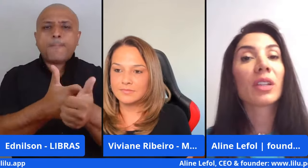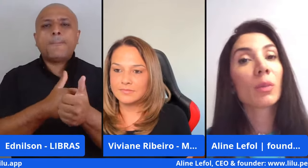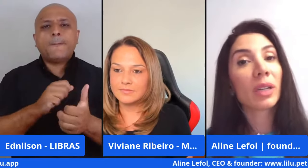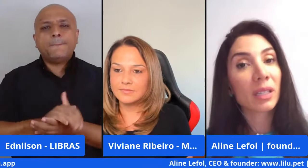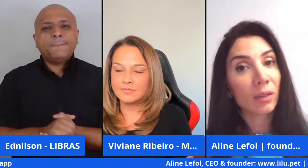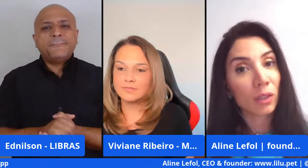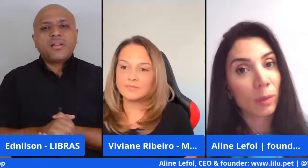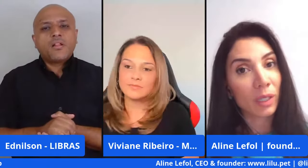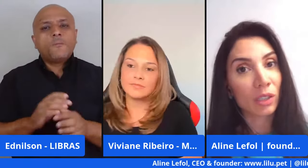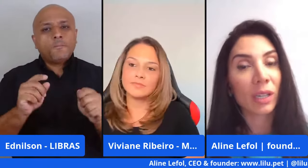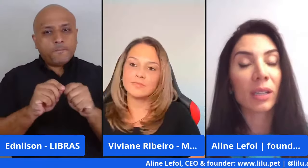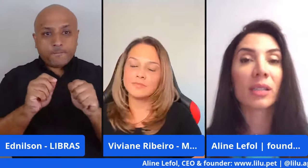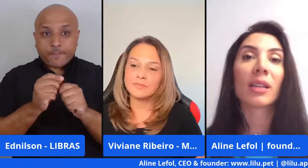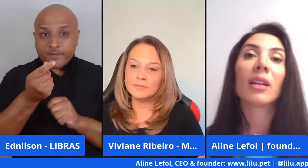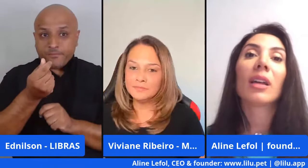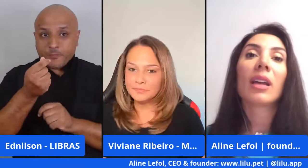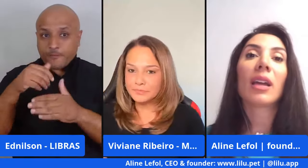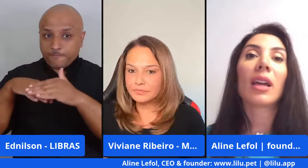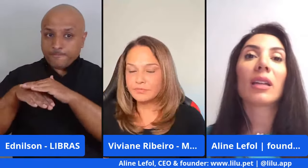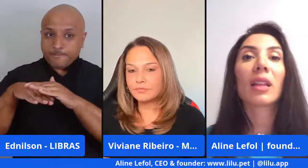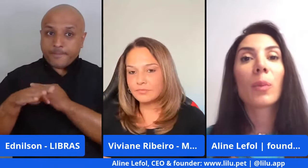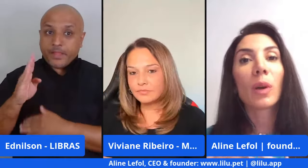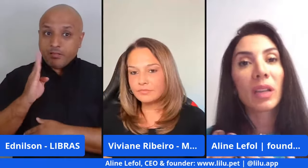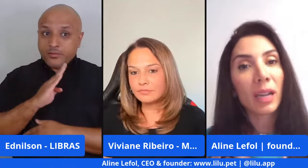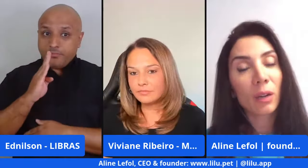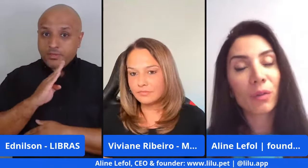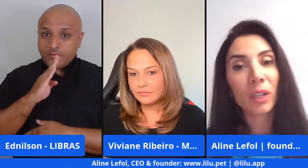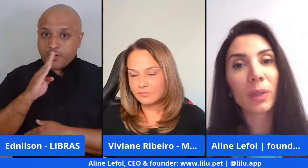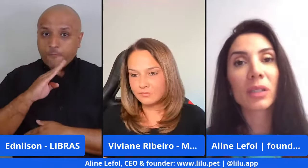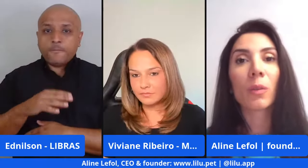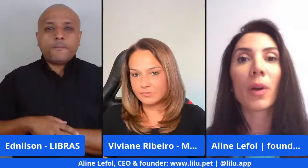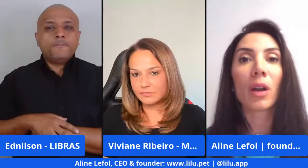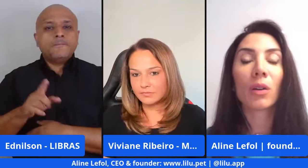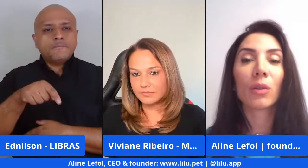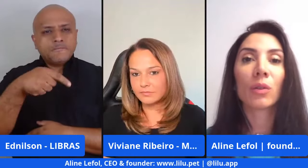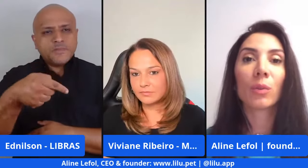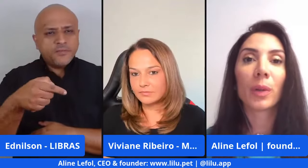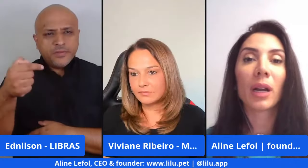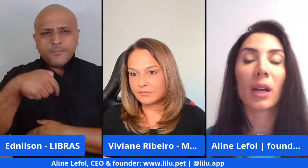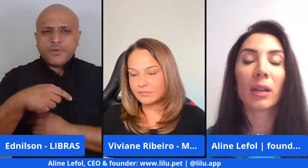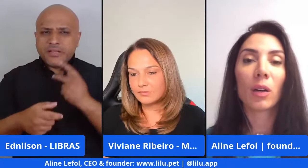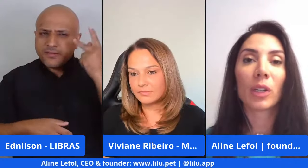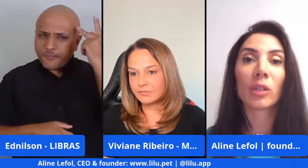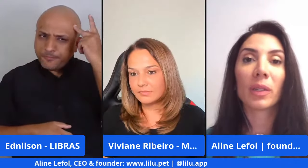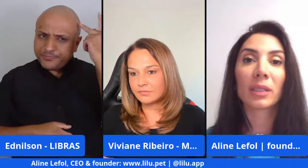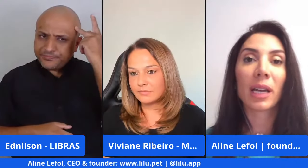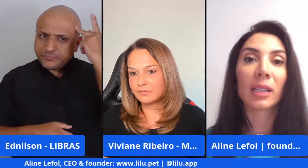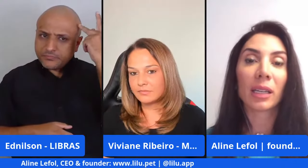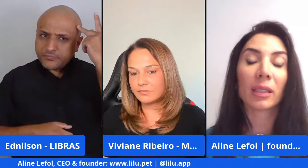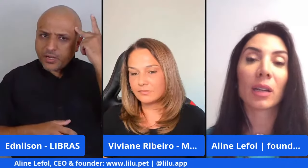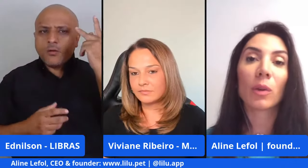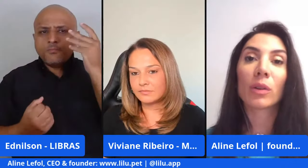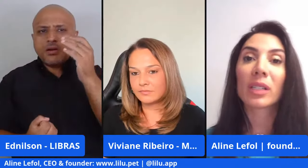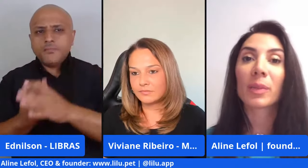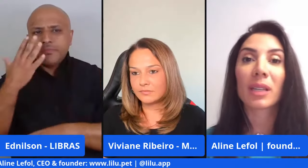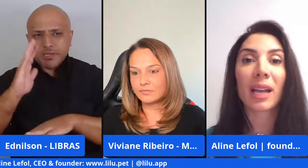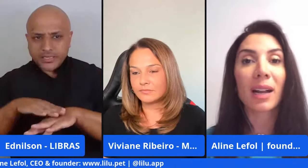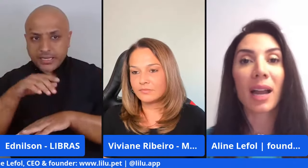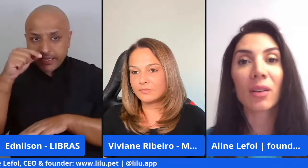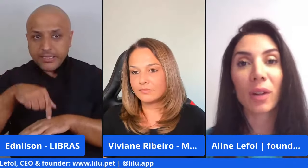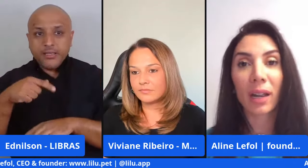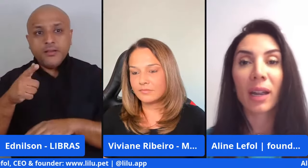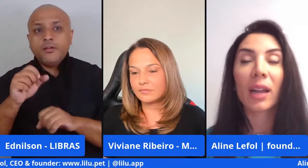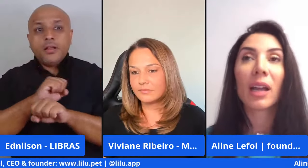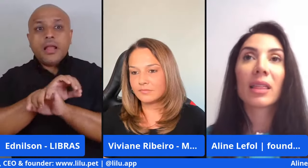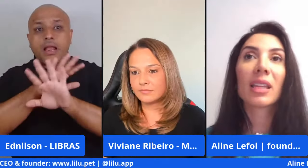Eu fiz uma reserva de emergência, e aí eu vim para São Paulo para realmente implantar aqui. Então, uma coisa que precisa